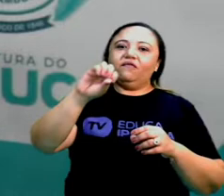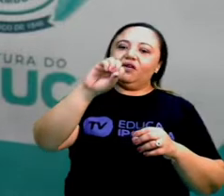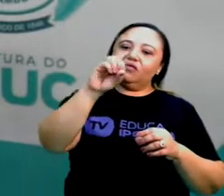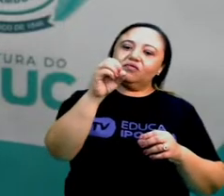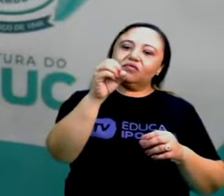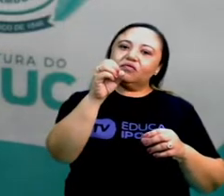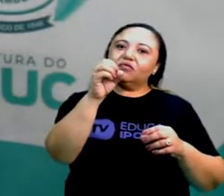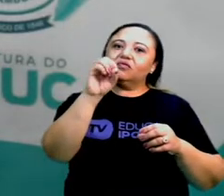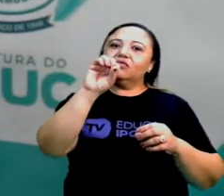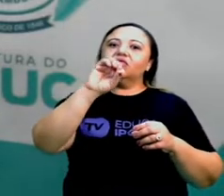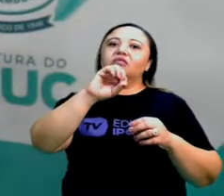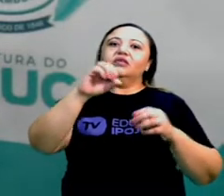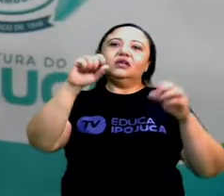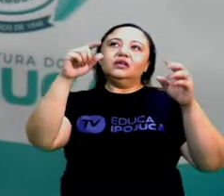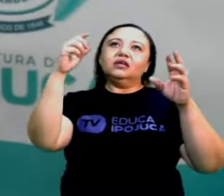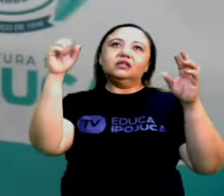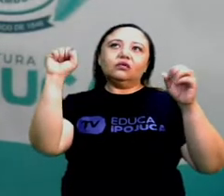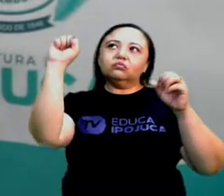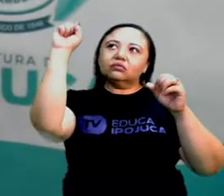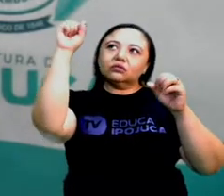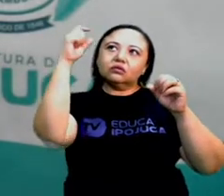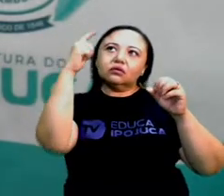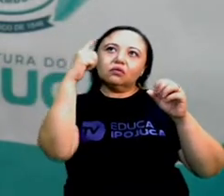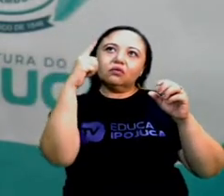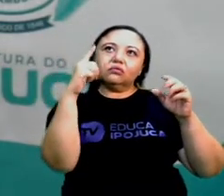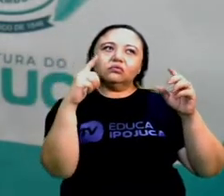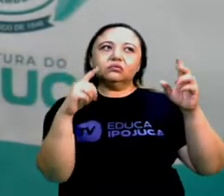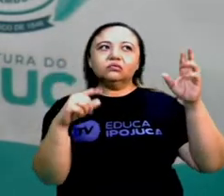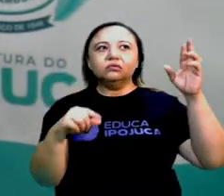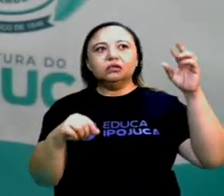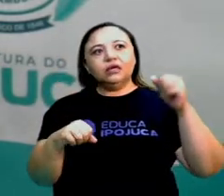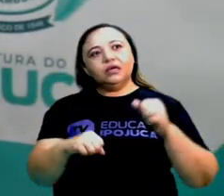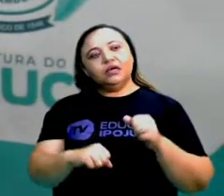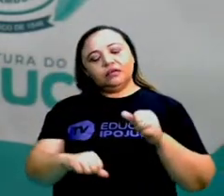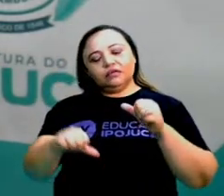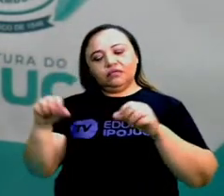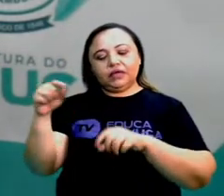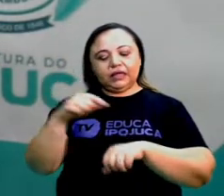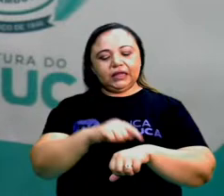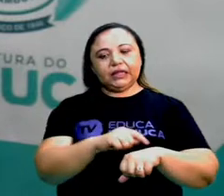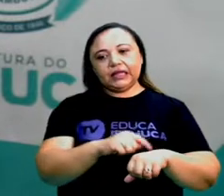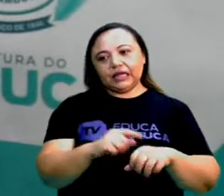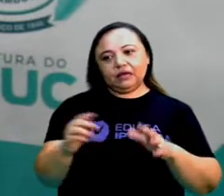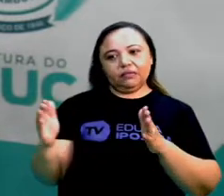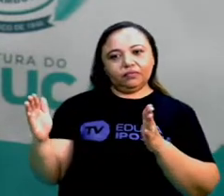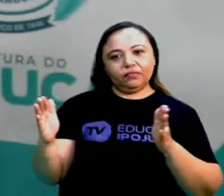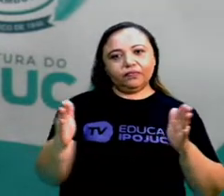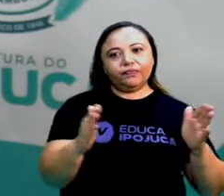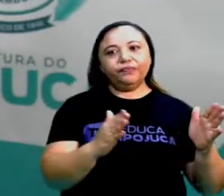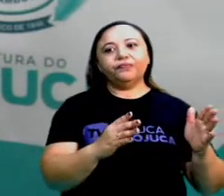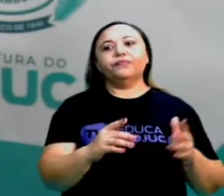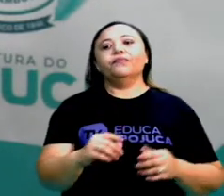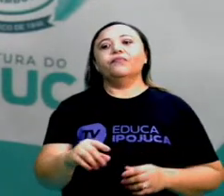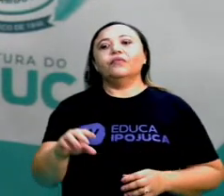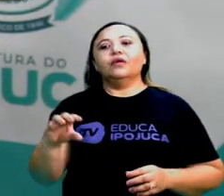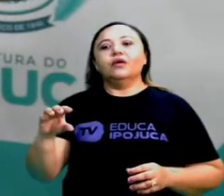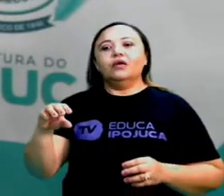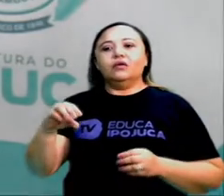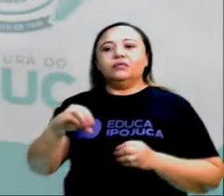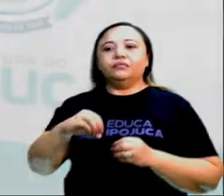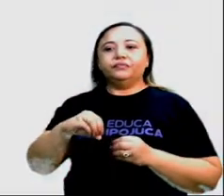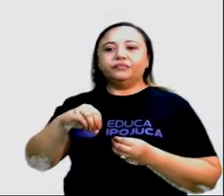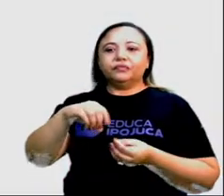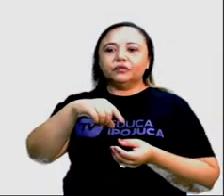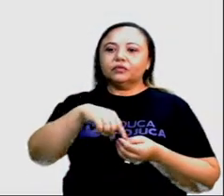com relação ao Sol, isso vai dando espaço para as estações do ano. Vamos ver. Como